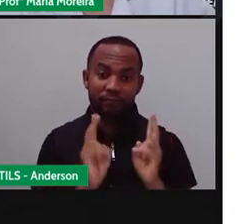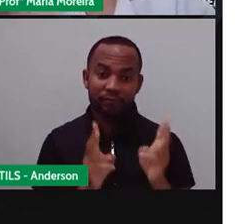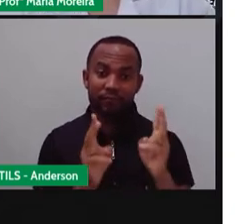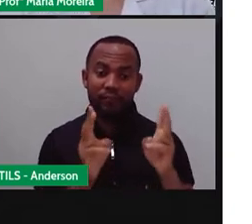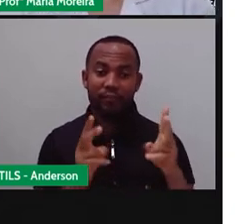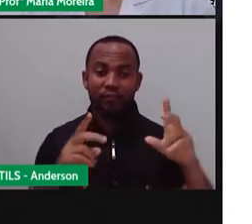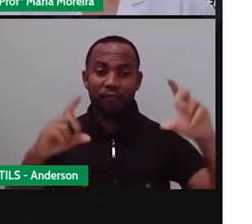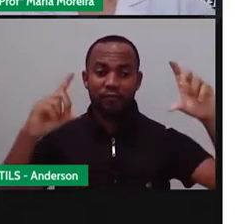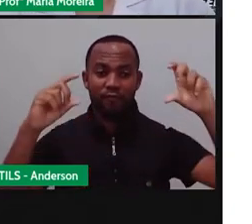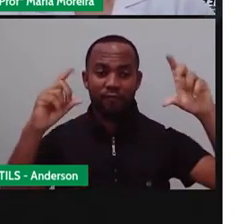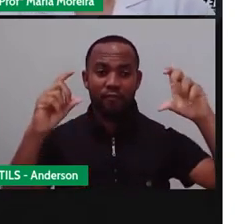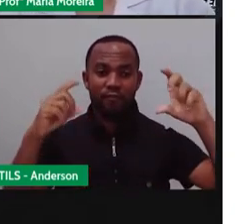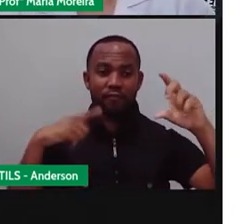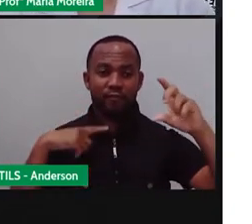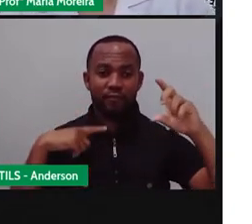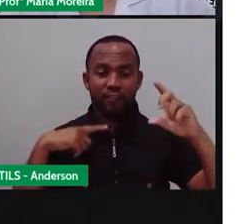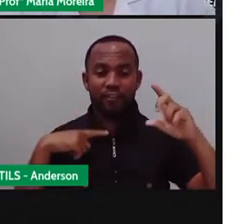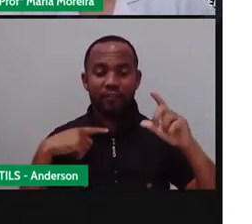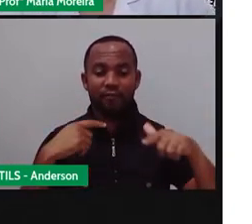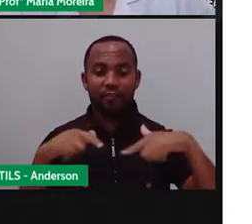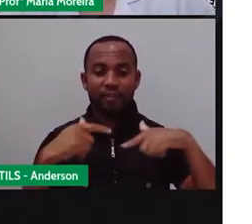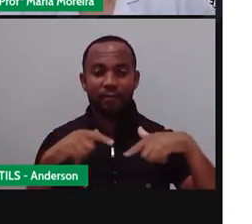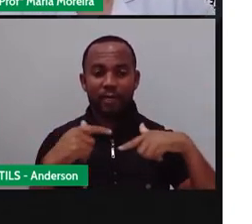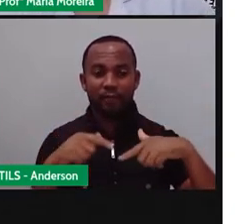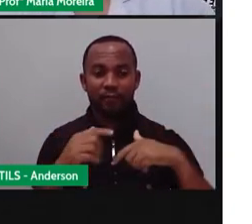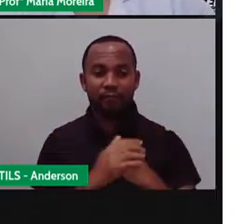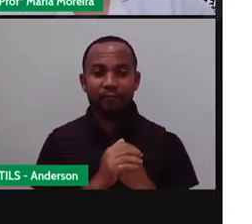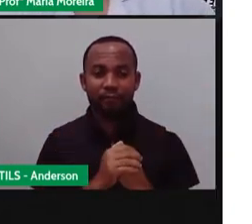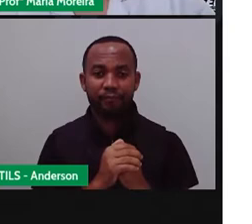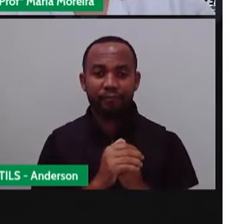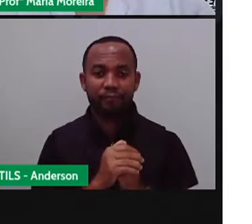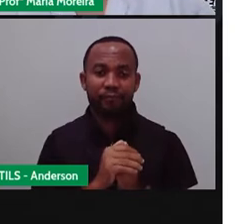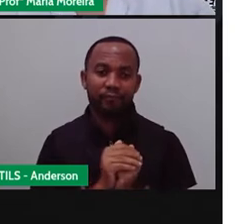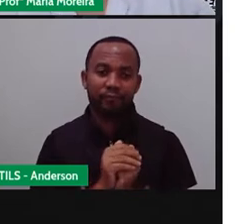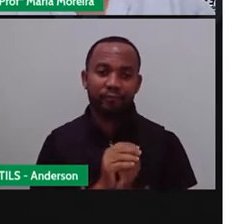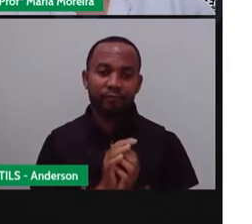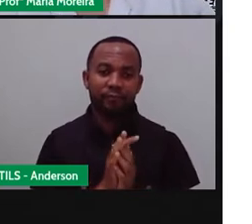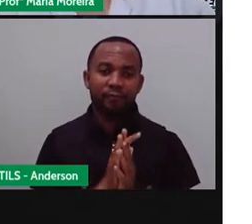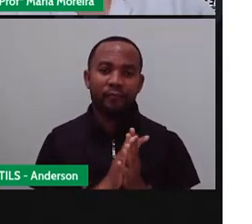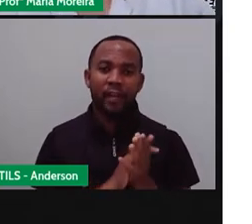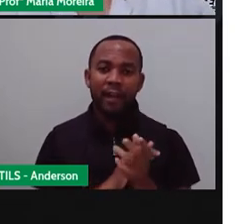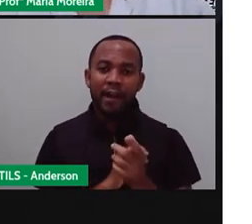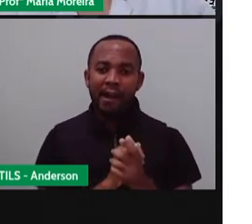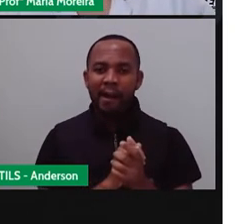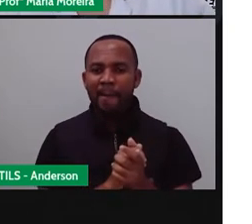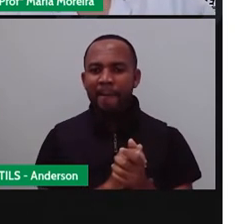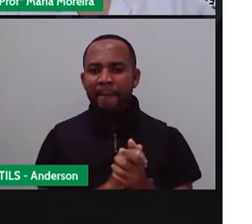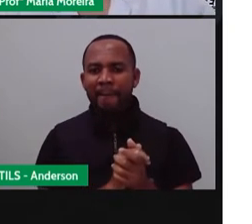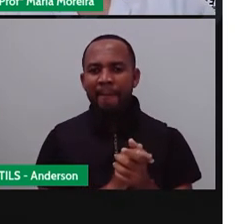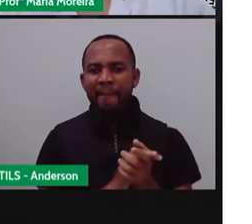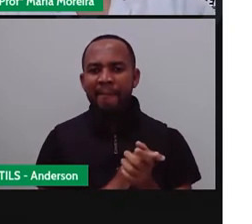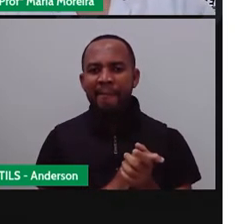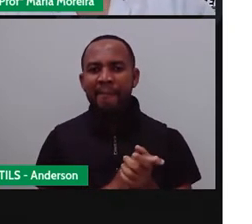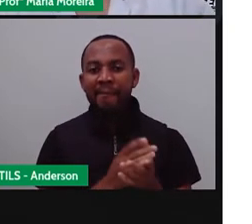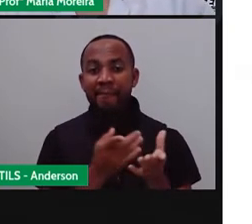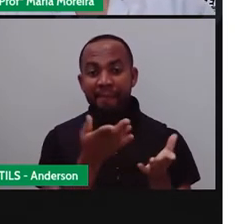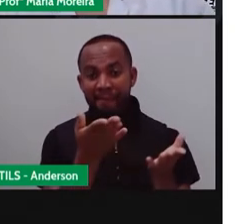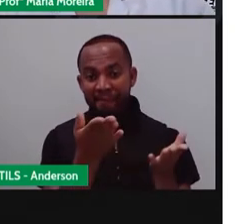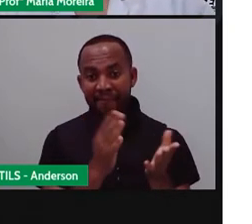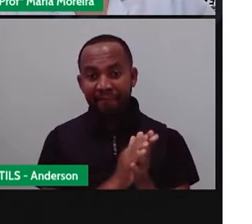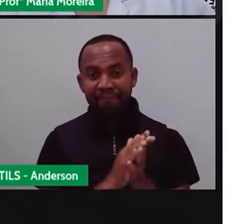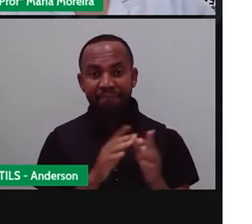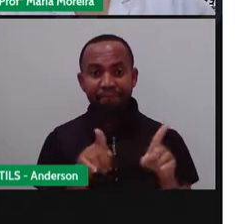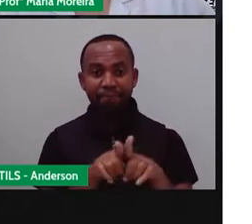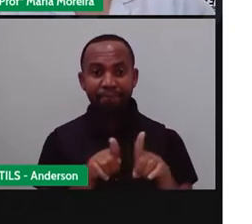né? Nessas imagens que a Pró tá trazendo aí até agora, tem o quê? Uma obra feita por ele. Além disso,